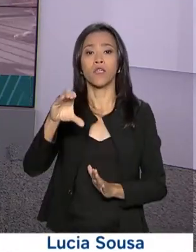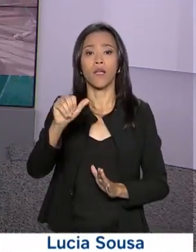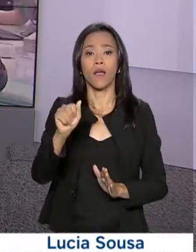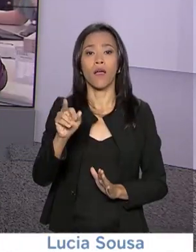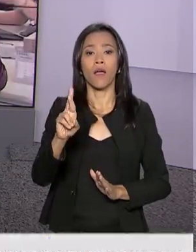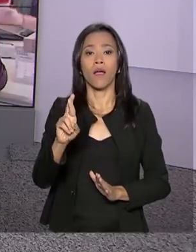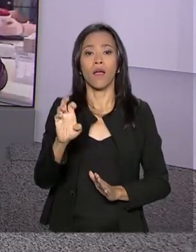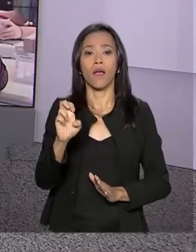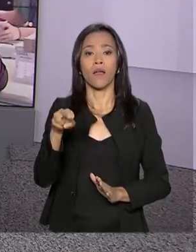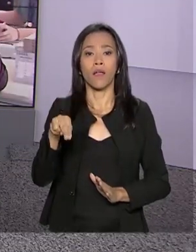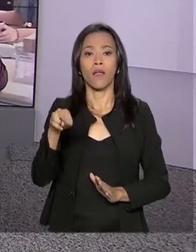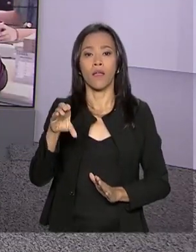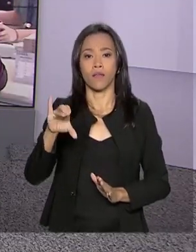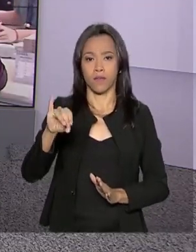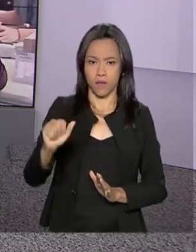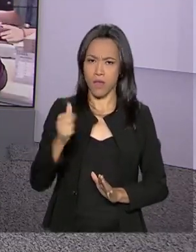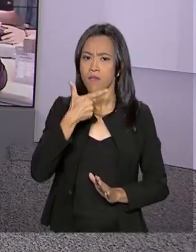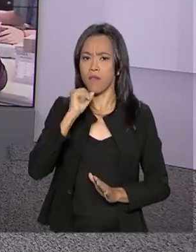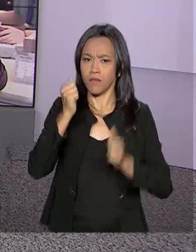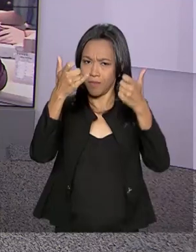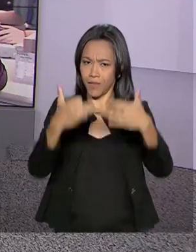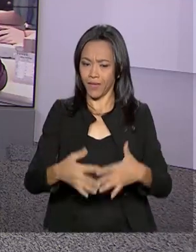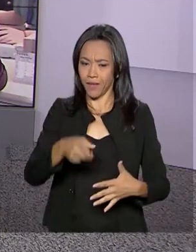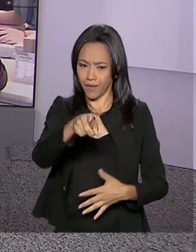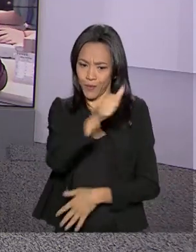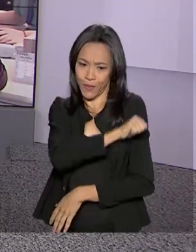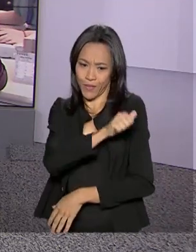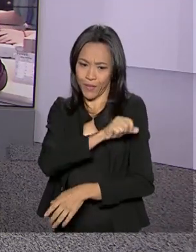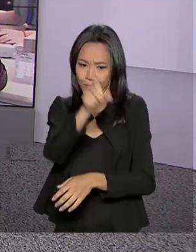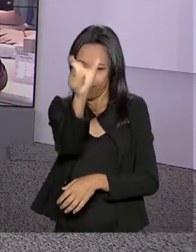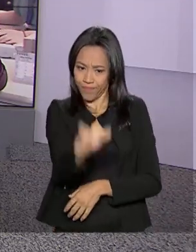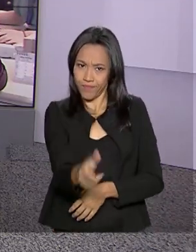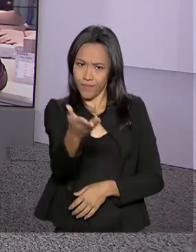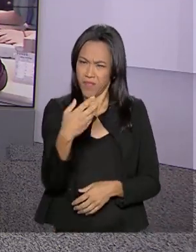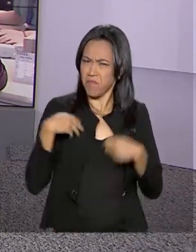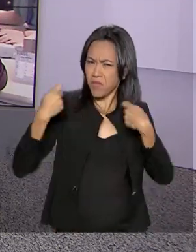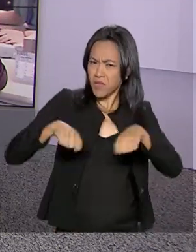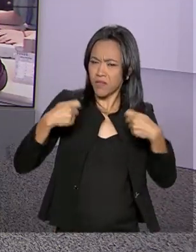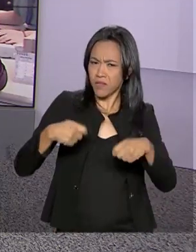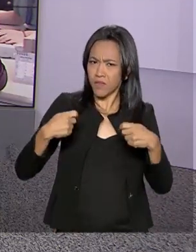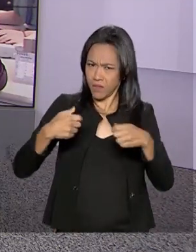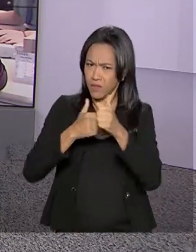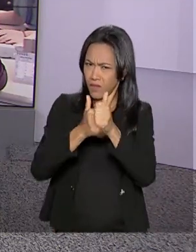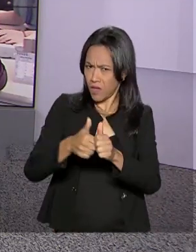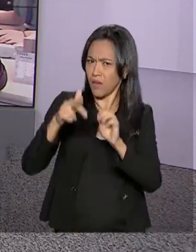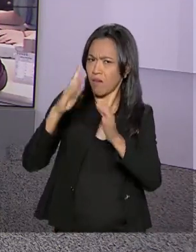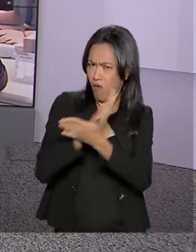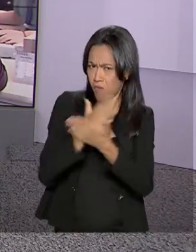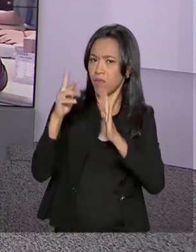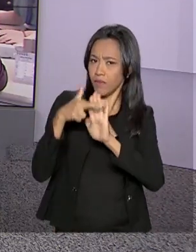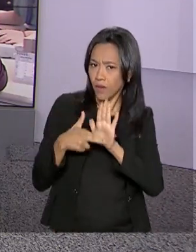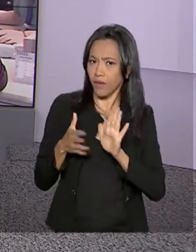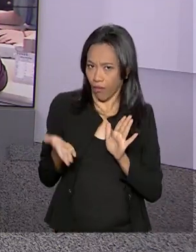Priscila Terezo, direto do Rio de Janeiro. Oi Priscila, bom dia. É preciso que o usuário cumpra alguns requisitos, né?